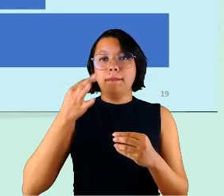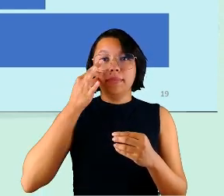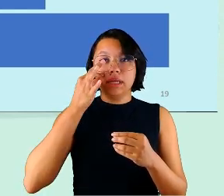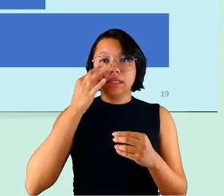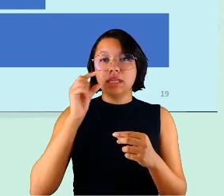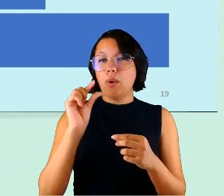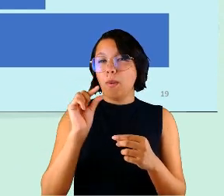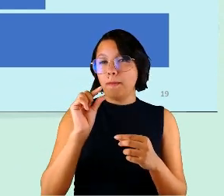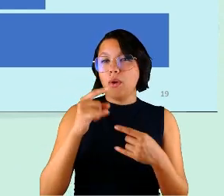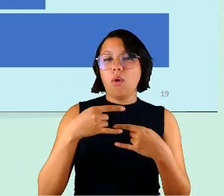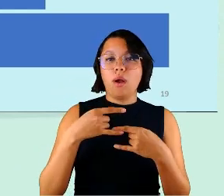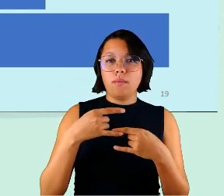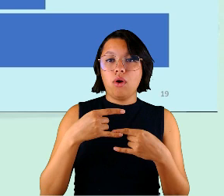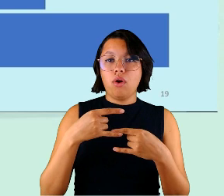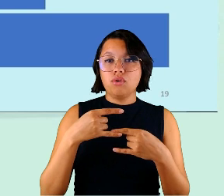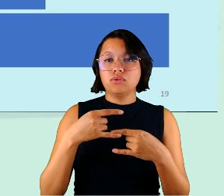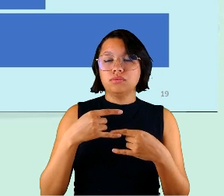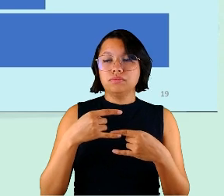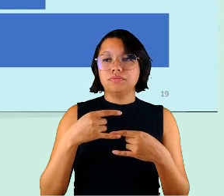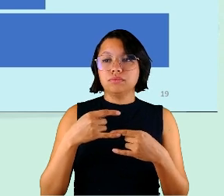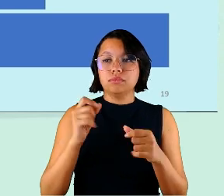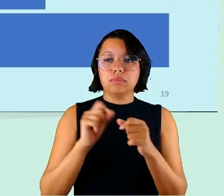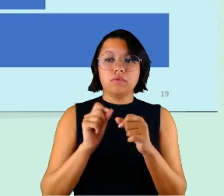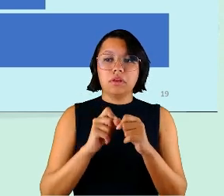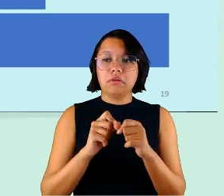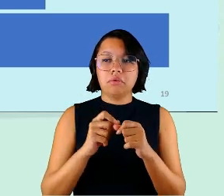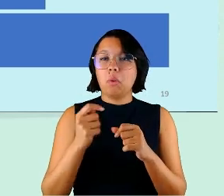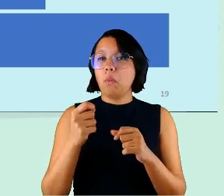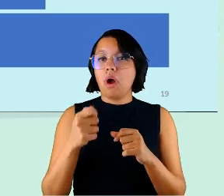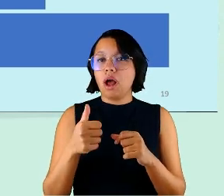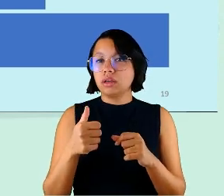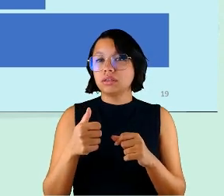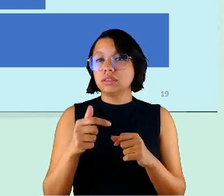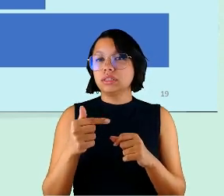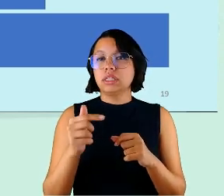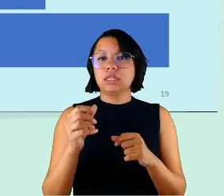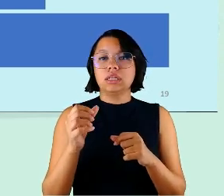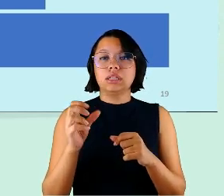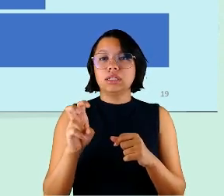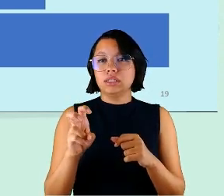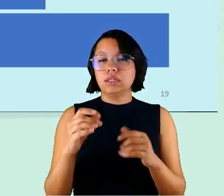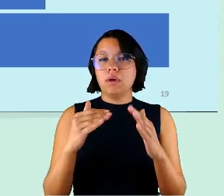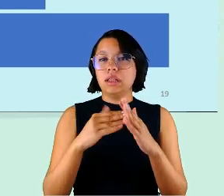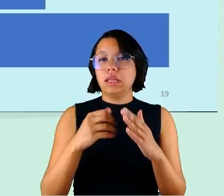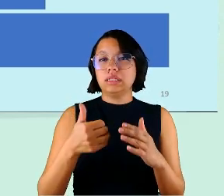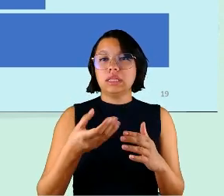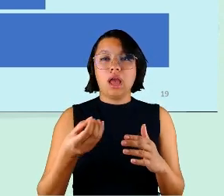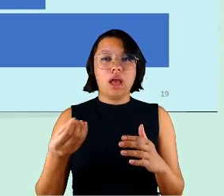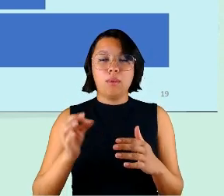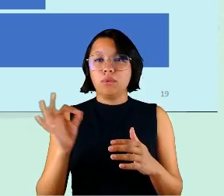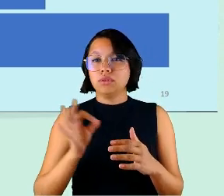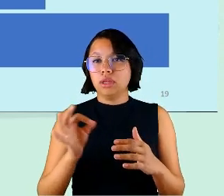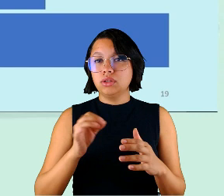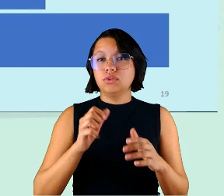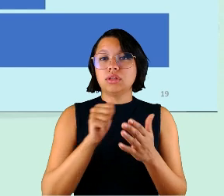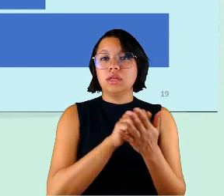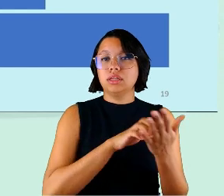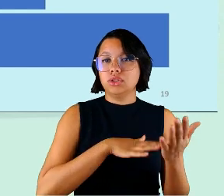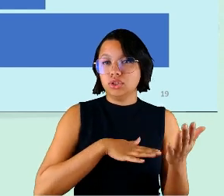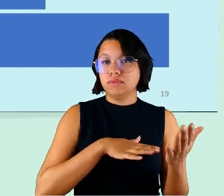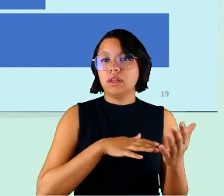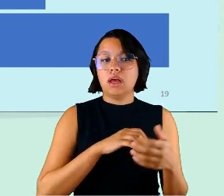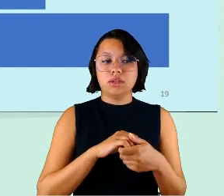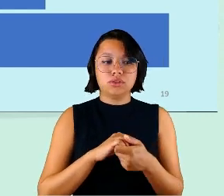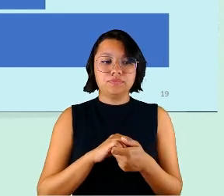pouco remoto ele contemplaria praticamente né de 75 a 100% das atividades de